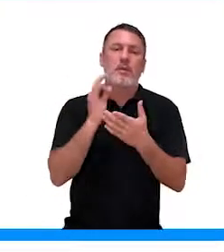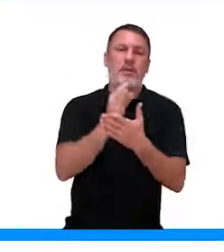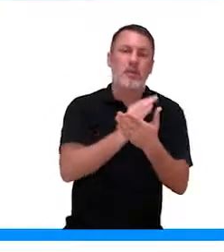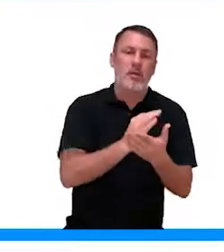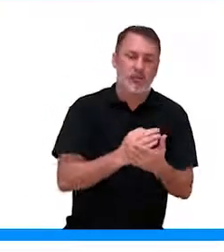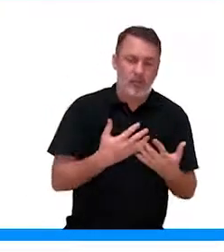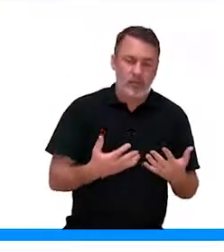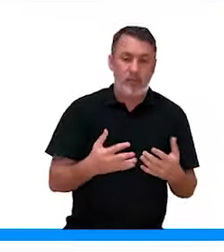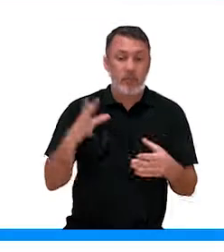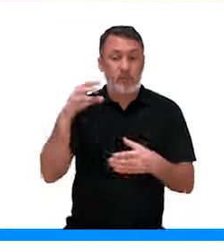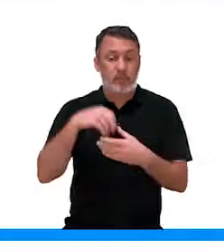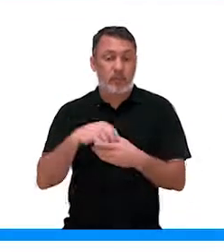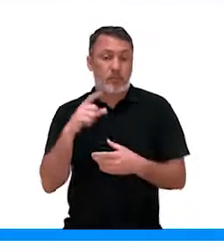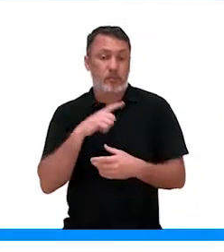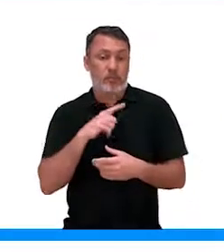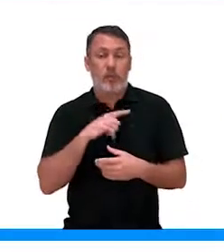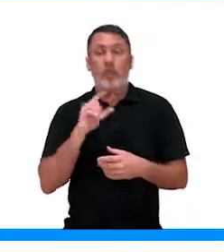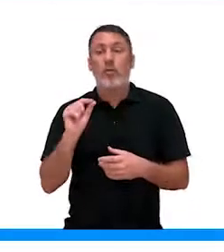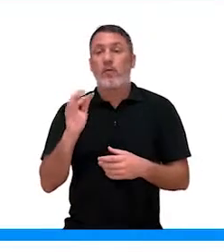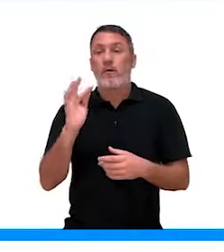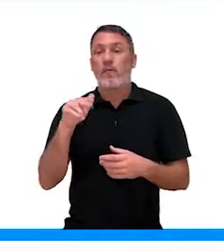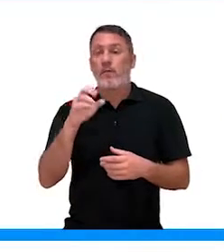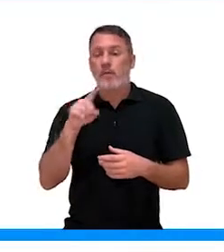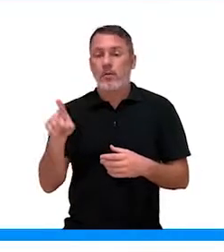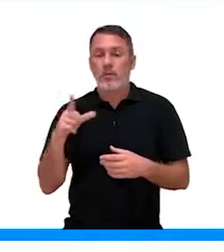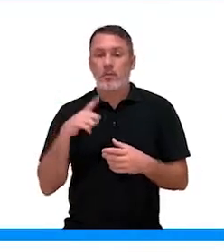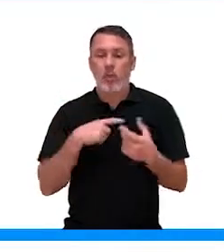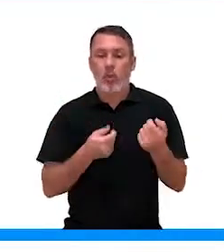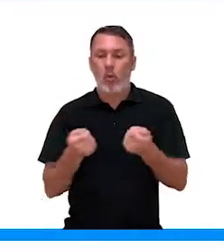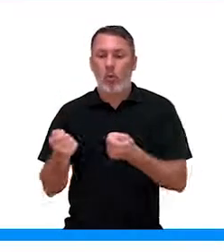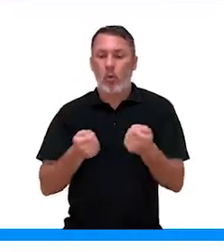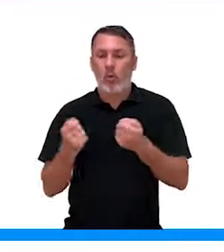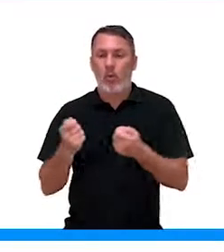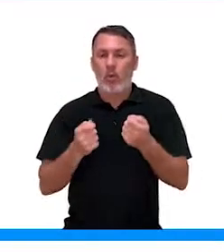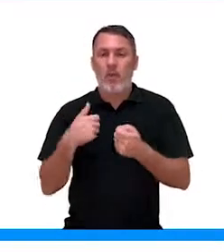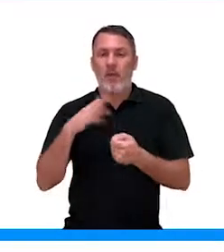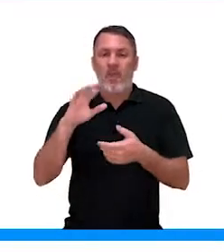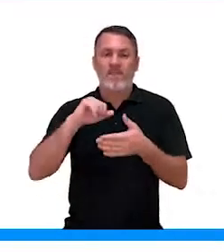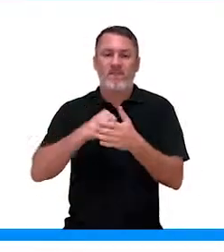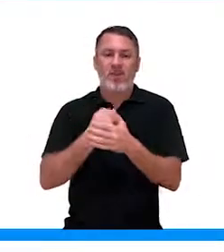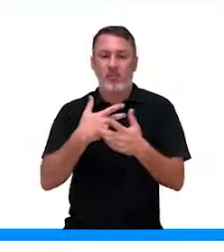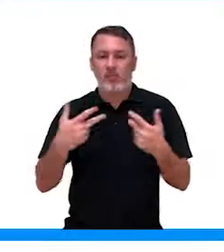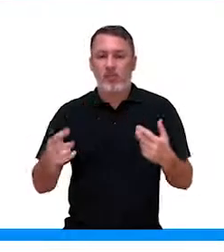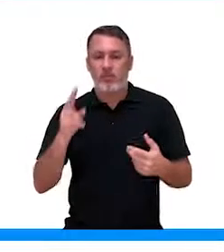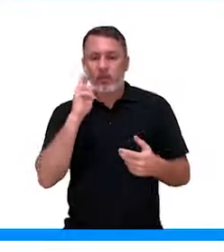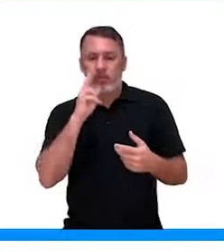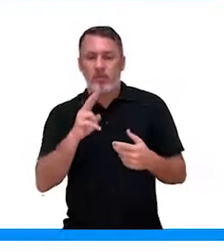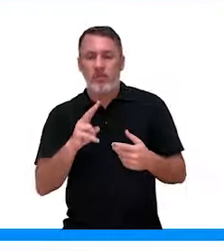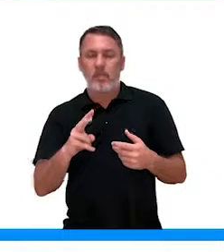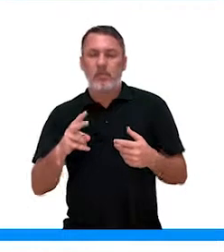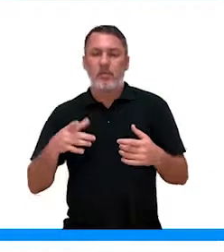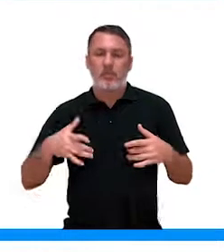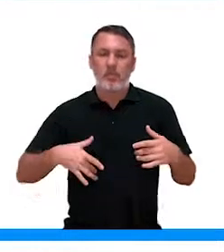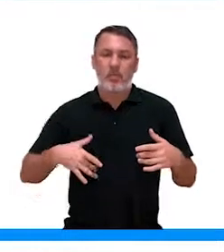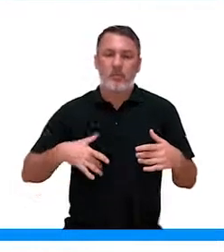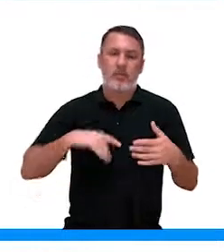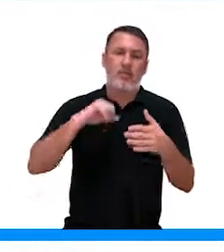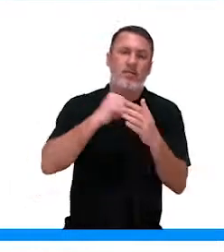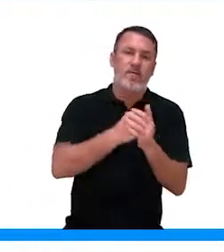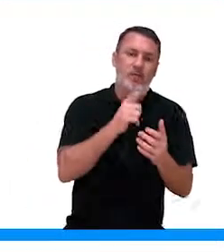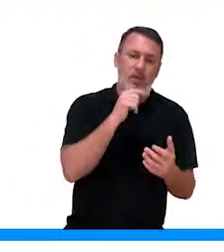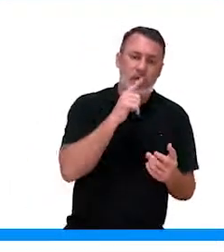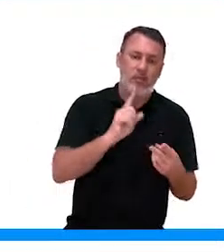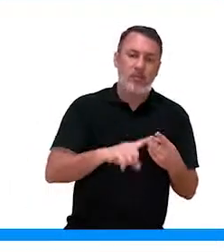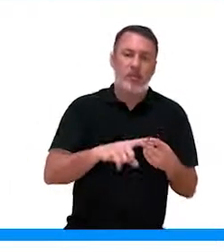nas sementes, então ele faz, ele tem uma função tudo de regular de maneira fechada, olha só, fecha o estômago na